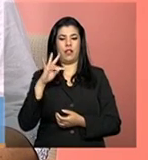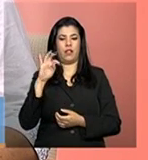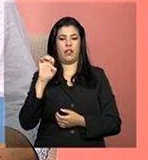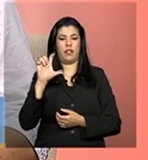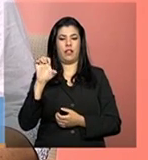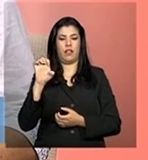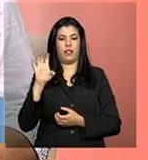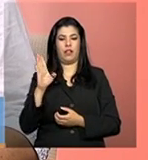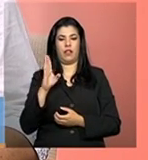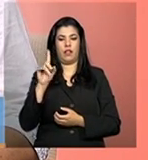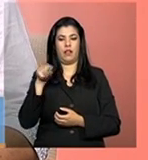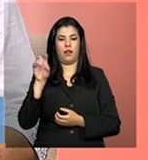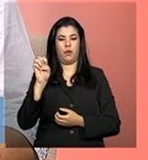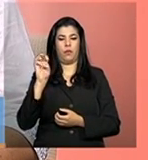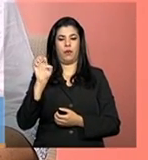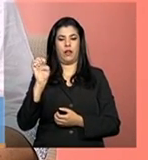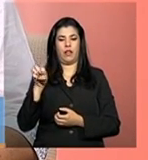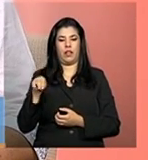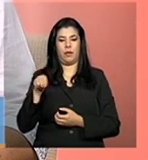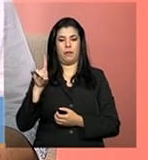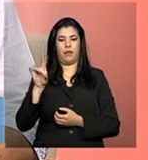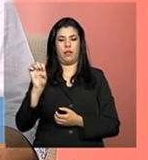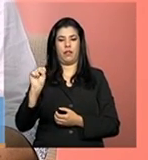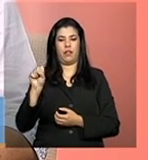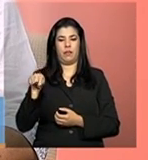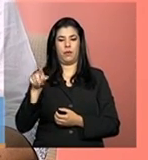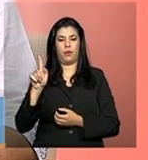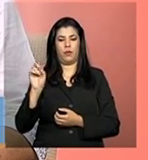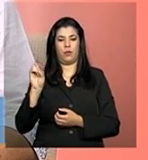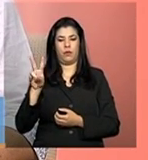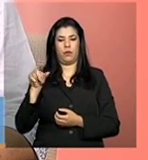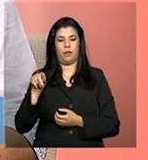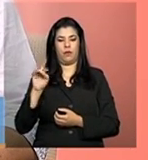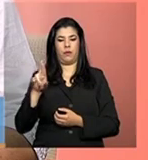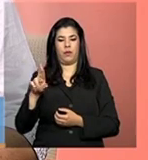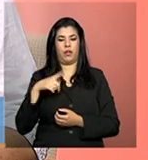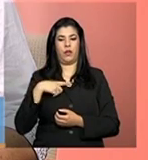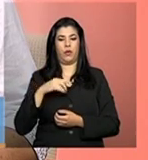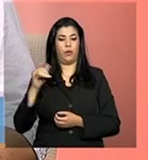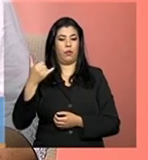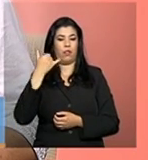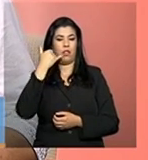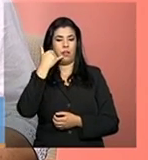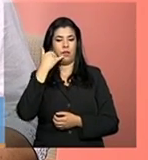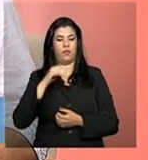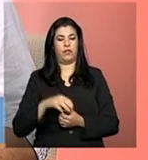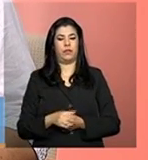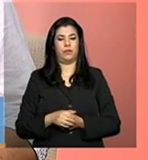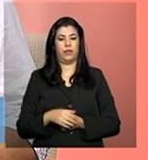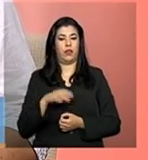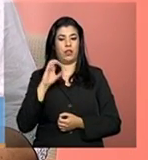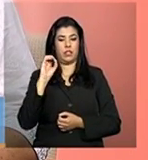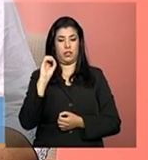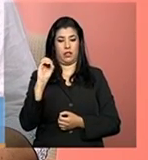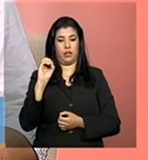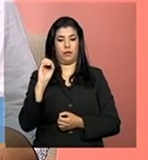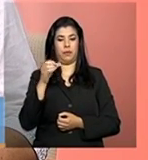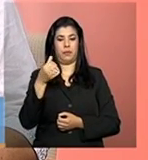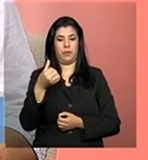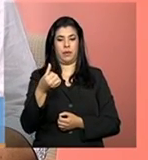.mds.gov.br. Os telefones da NBR são 0-61